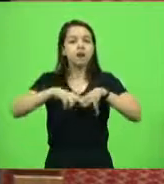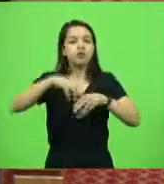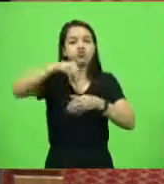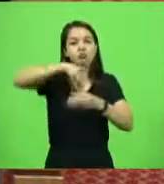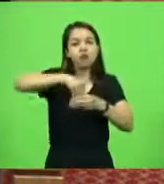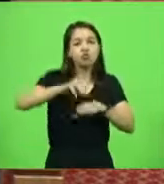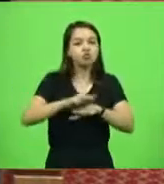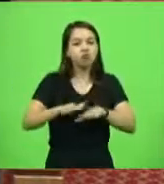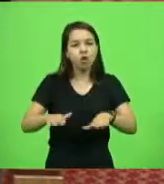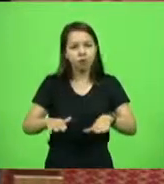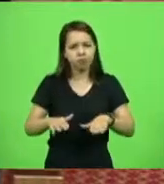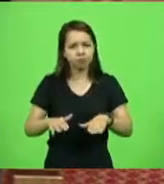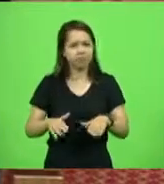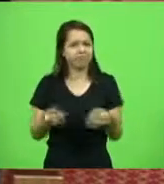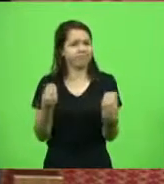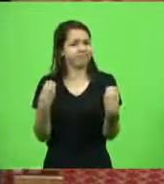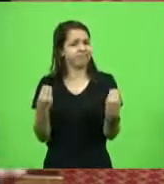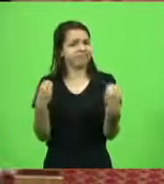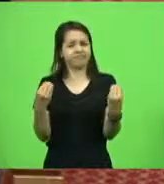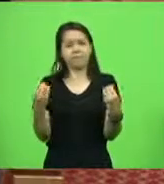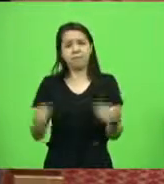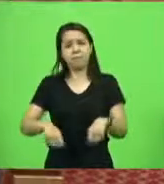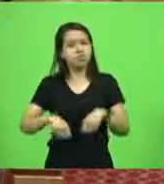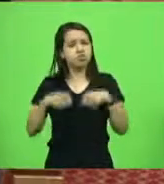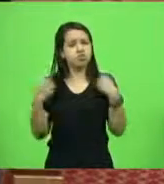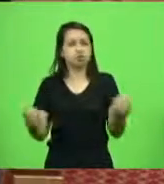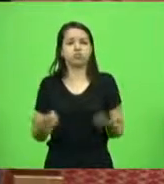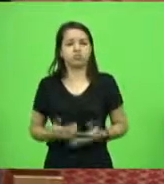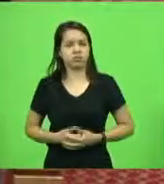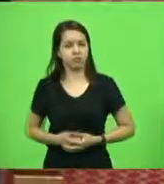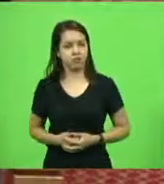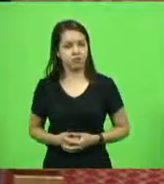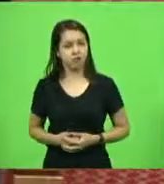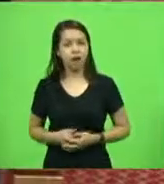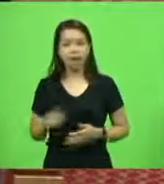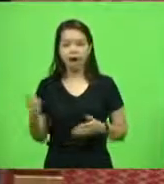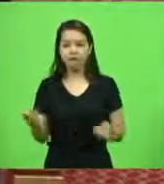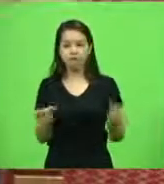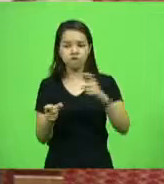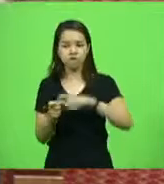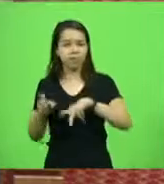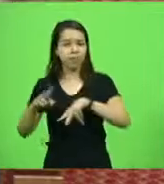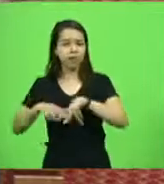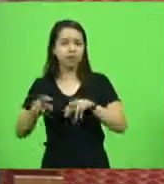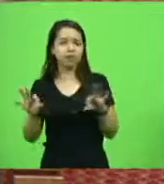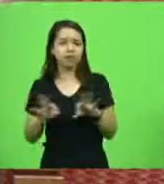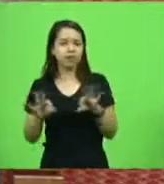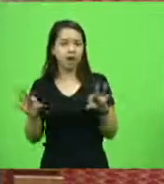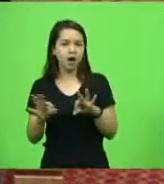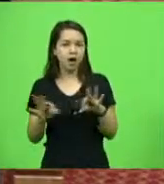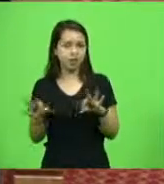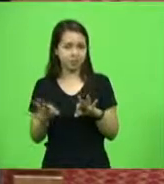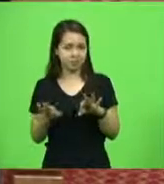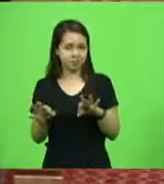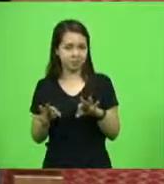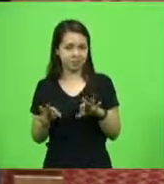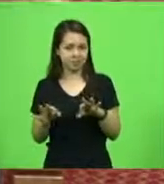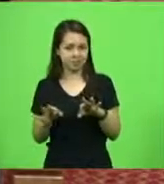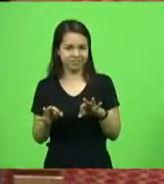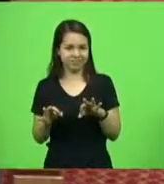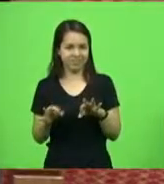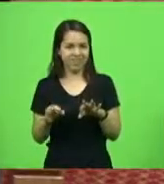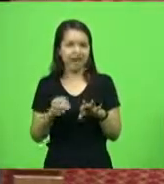É um absurdo. Daí ele não aparece, ele está foragido, na cabeça do cidadão, fica que ele fugiu. Não, ele